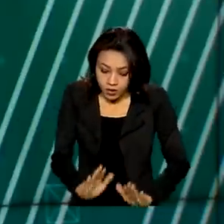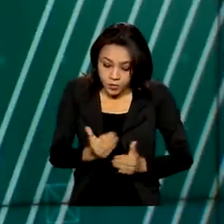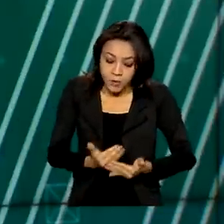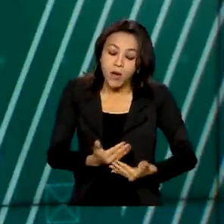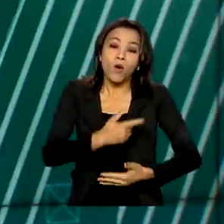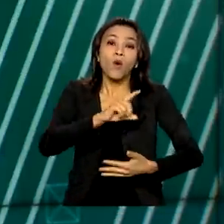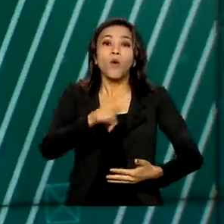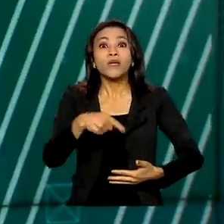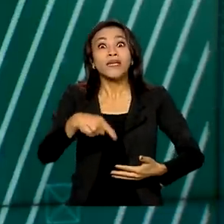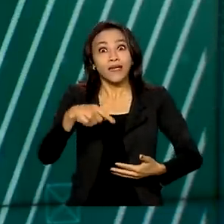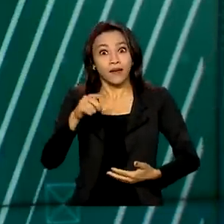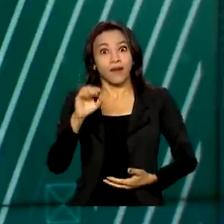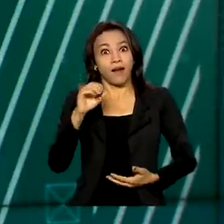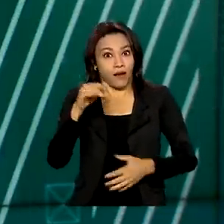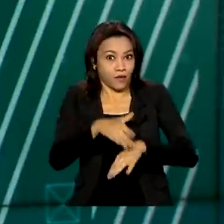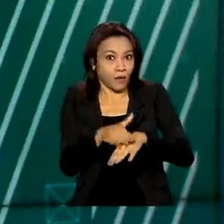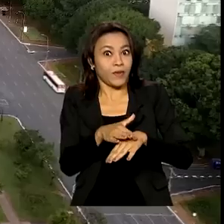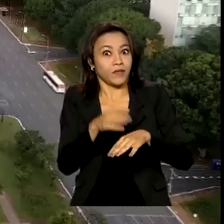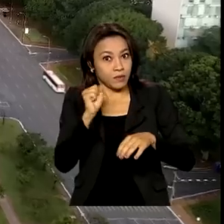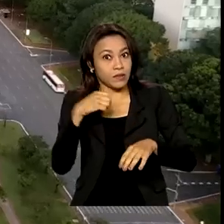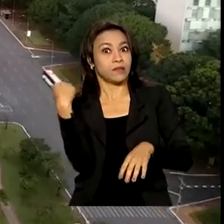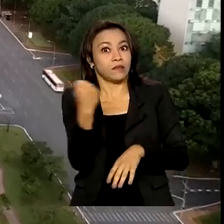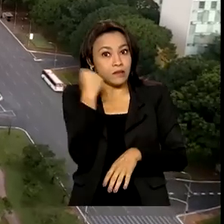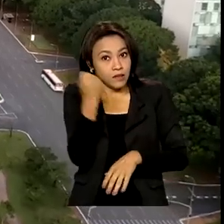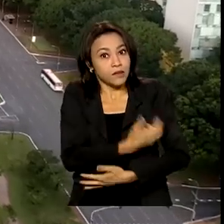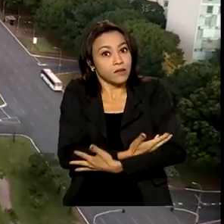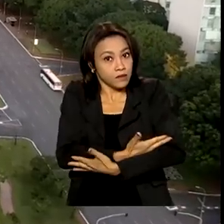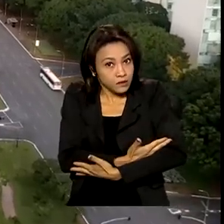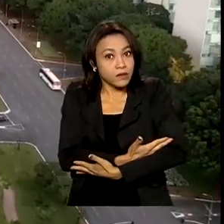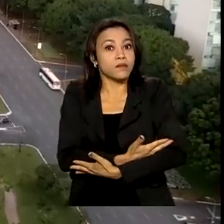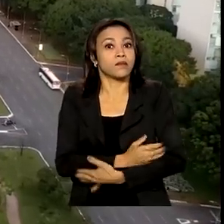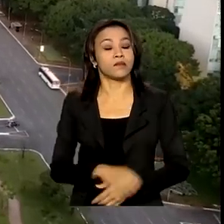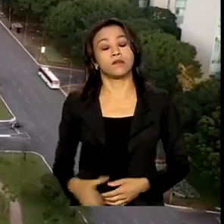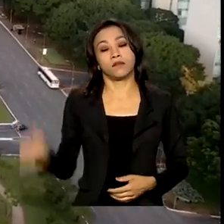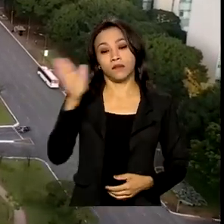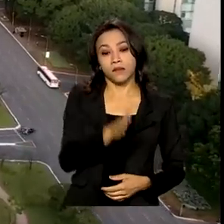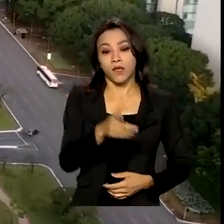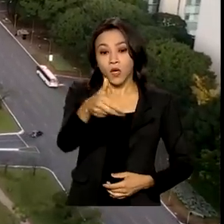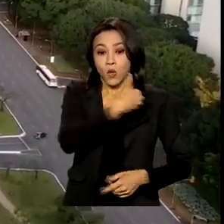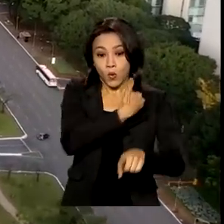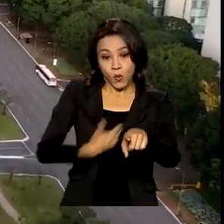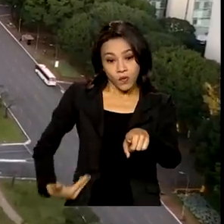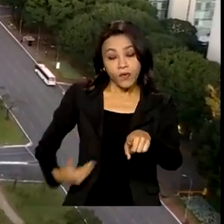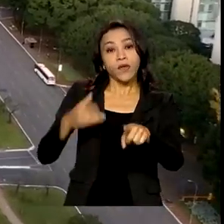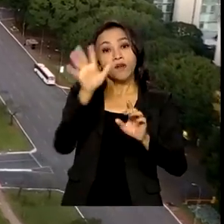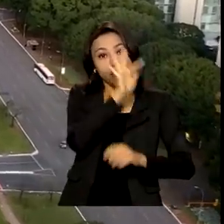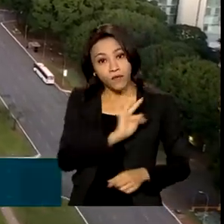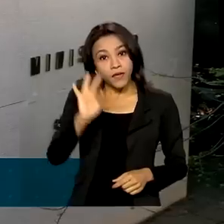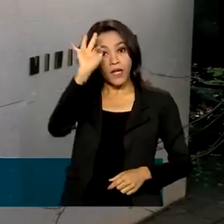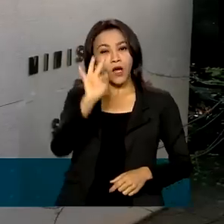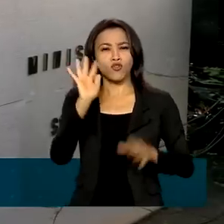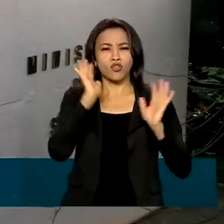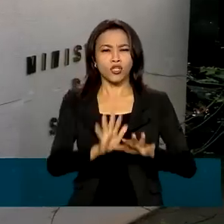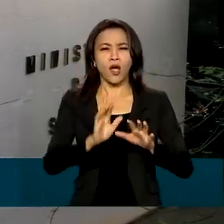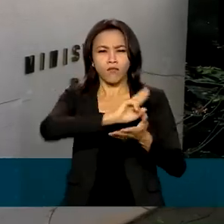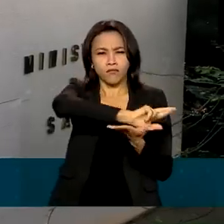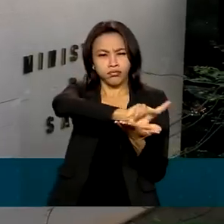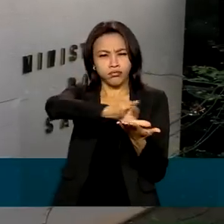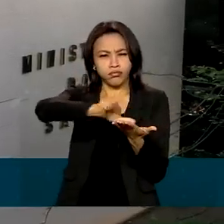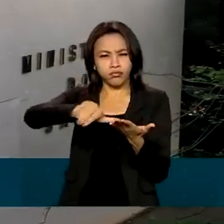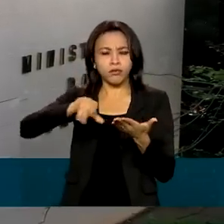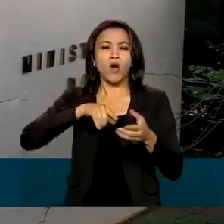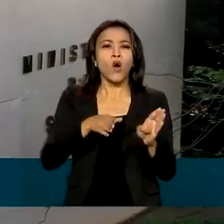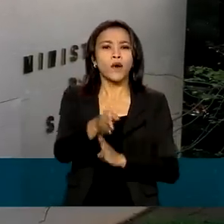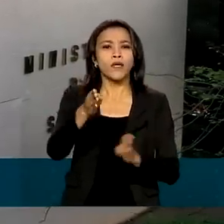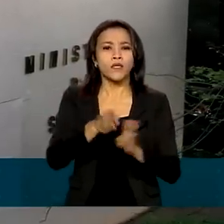evolução severa em bebês. O governo federal elaborou uma série de recomendações sobre a prevenção